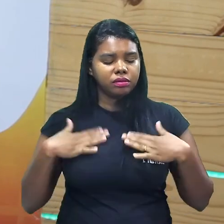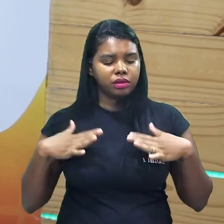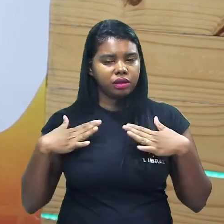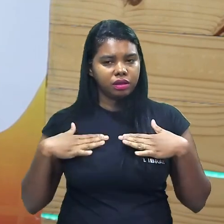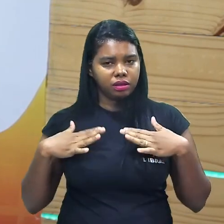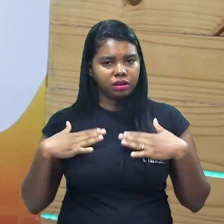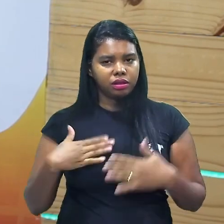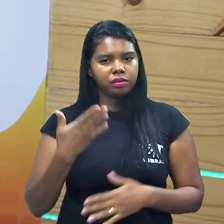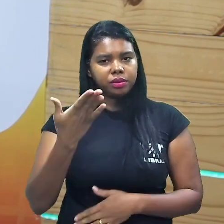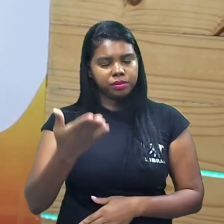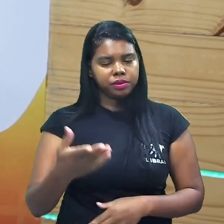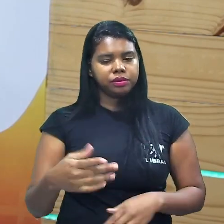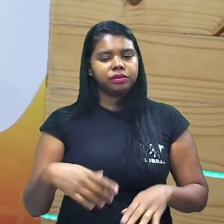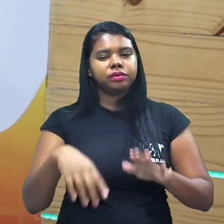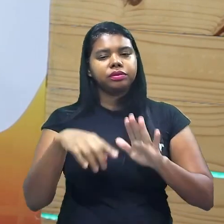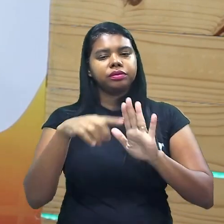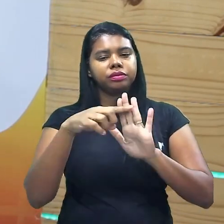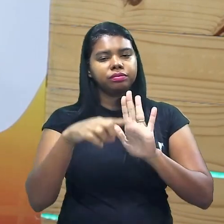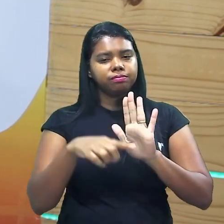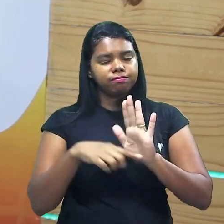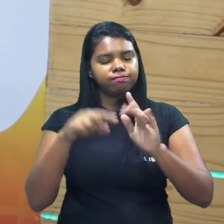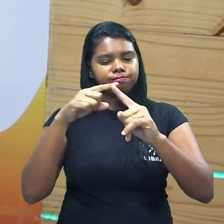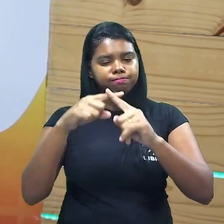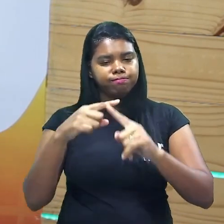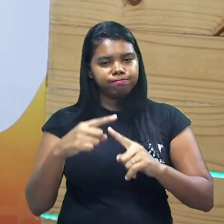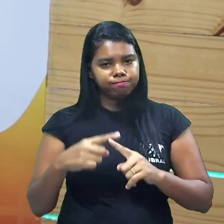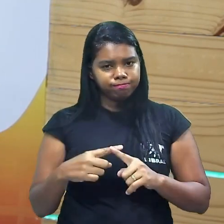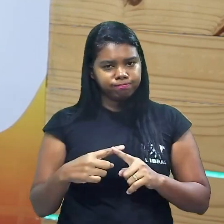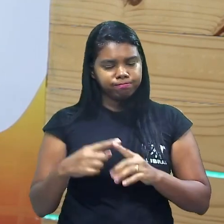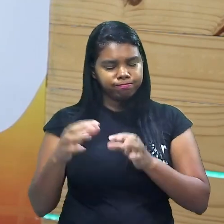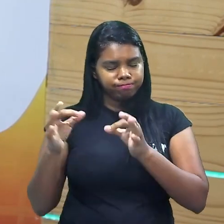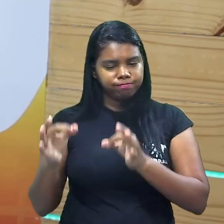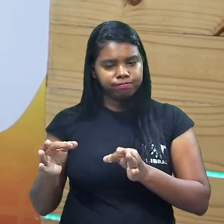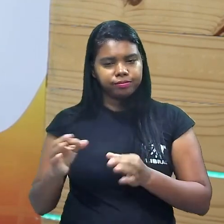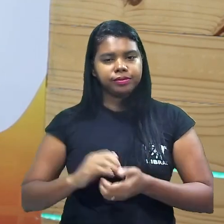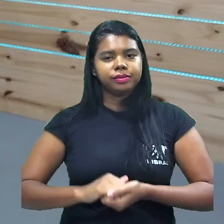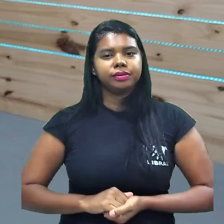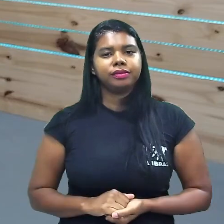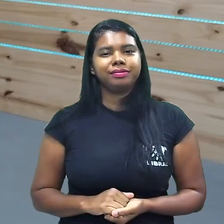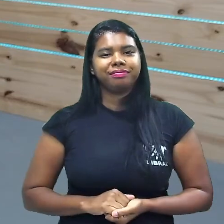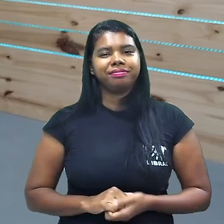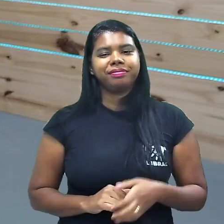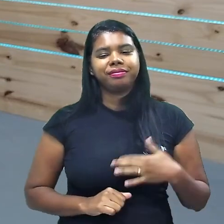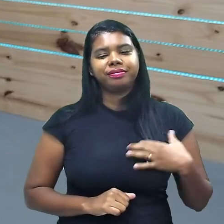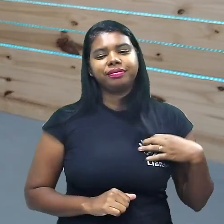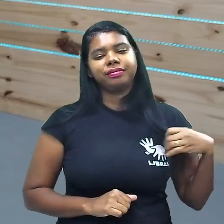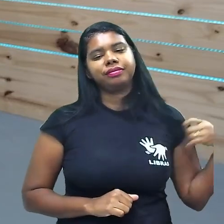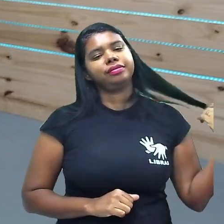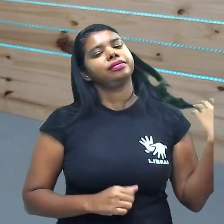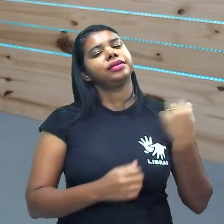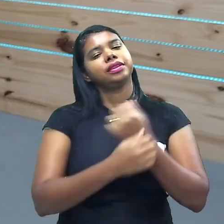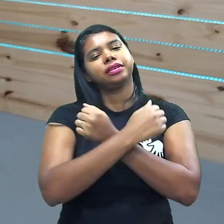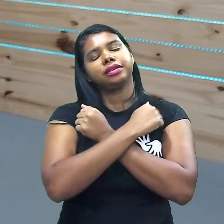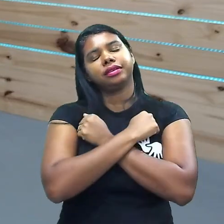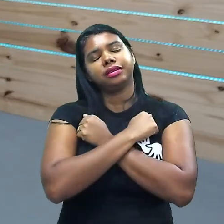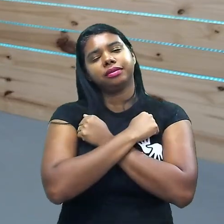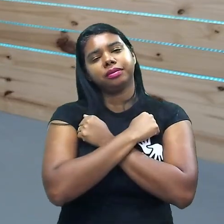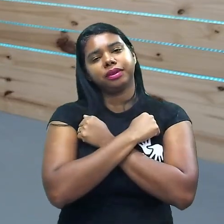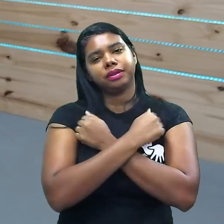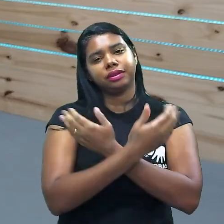para você marcar alternativa com convicção ok deixe um grande abraço